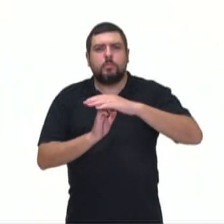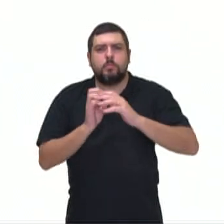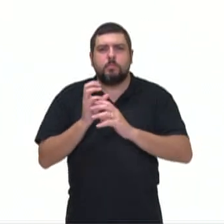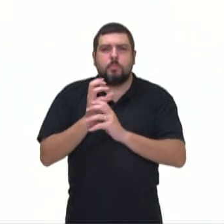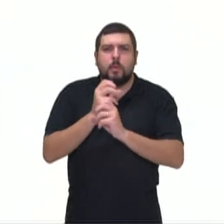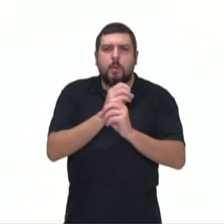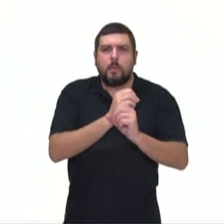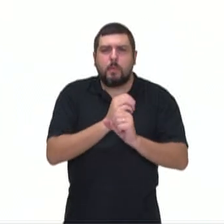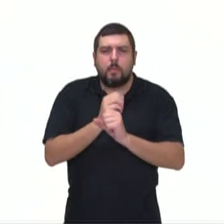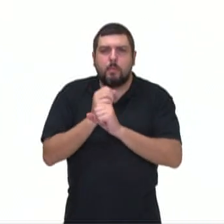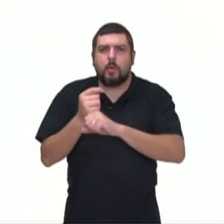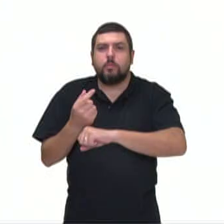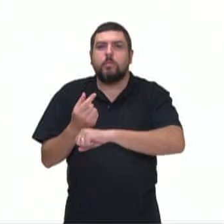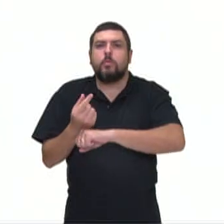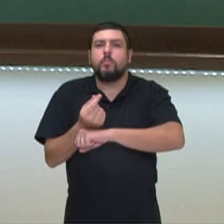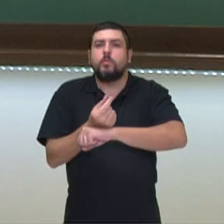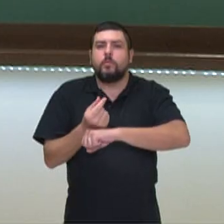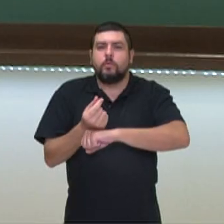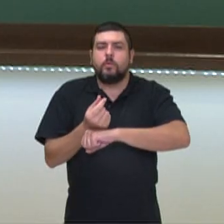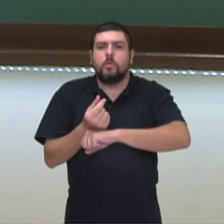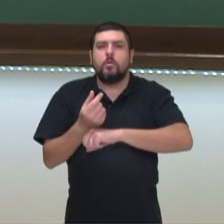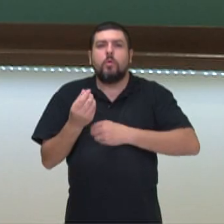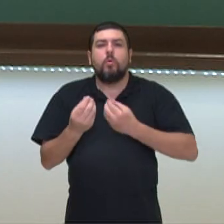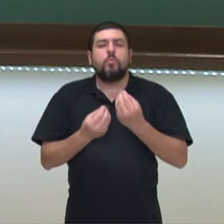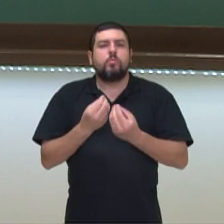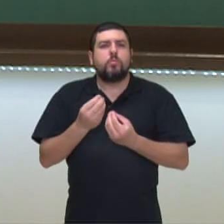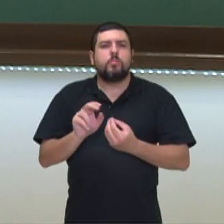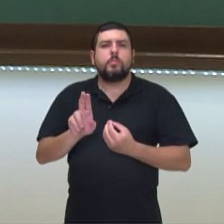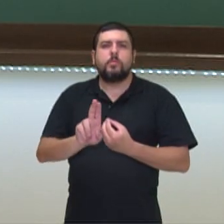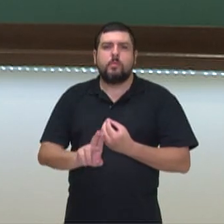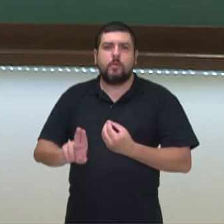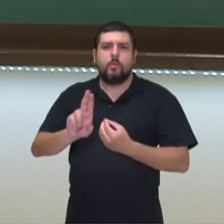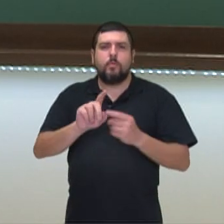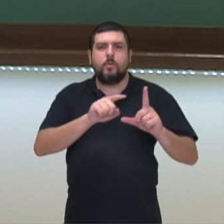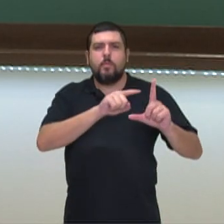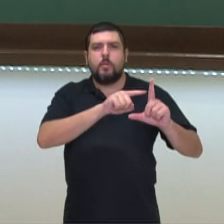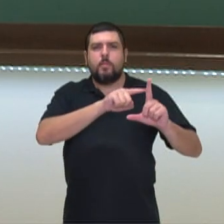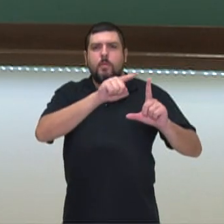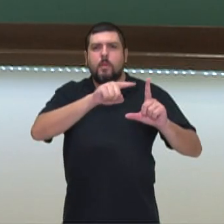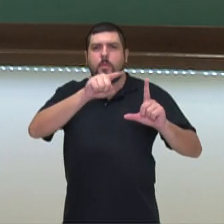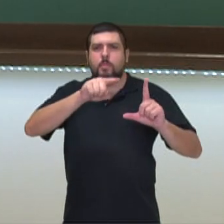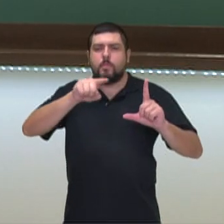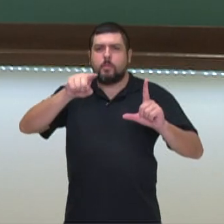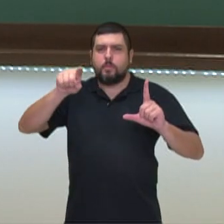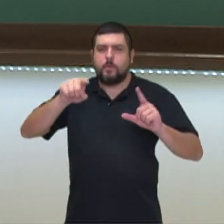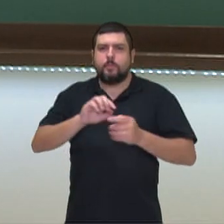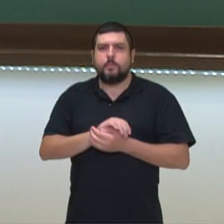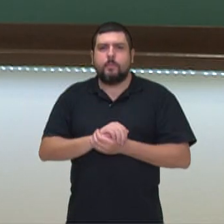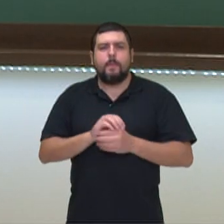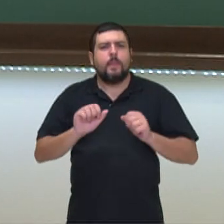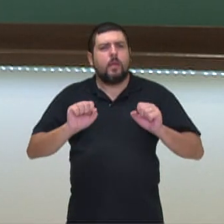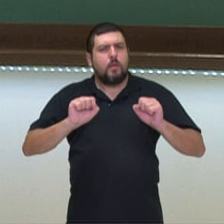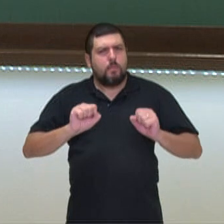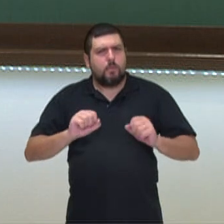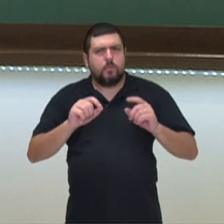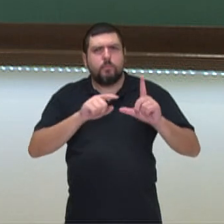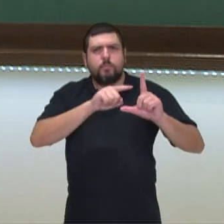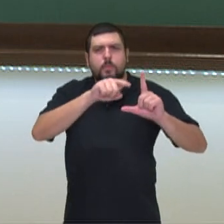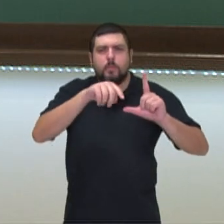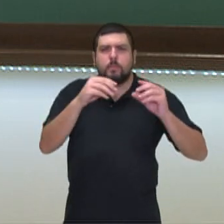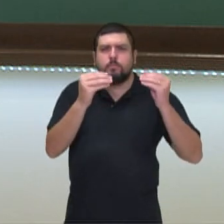gráfico? Isso mesmo, podemos sim. No gráfico, nós podemos colocar várias informações, tá?